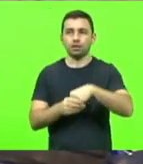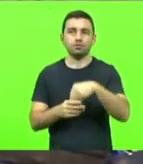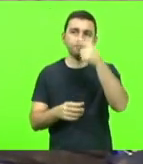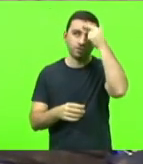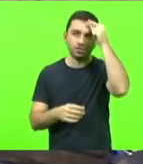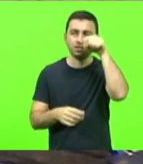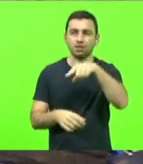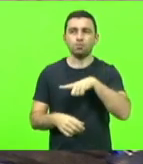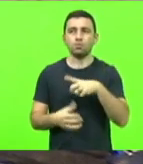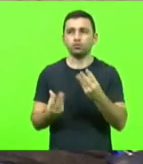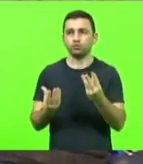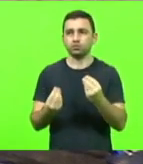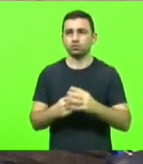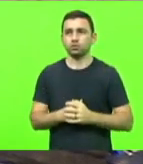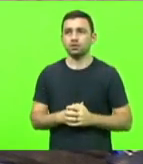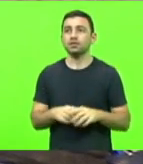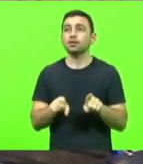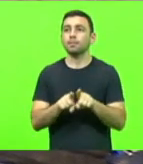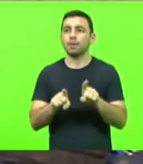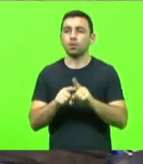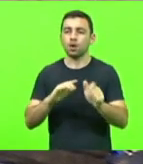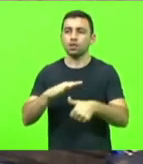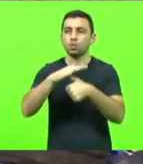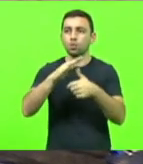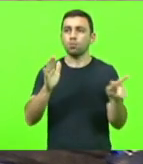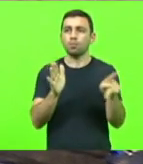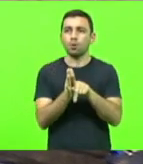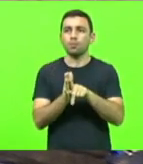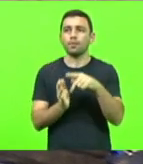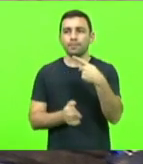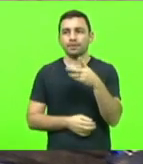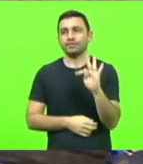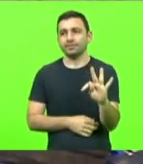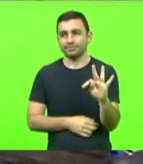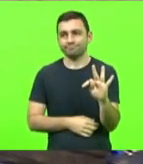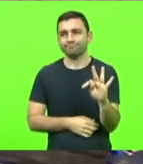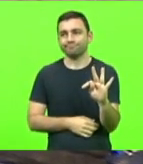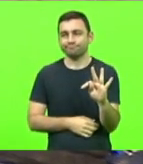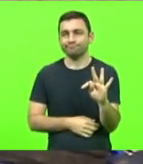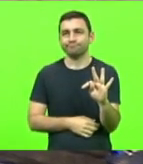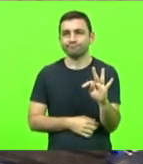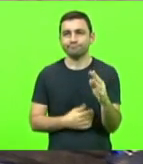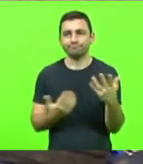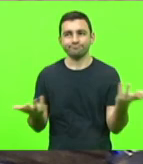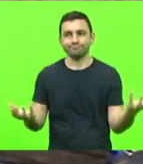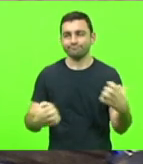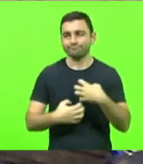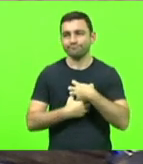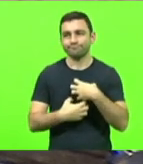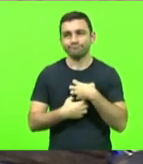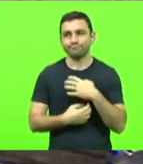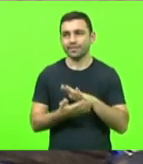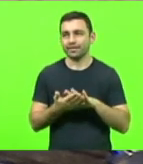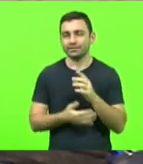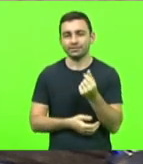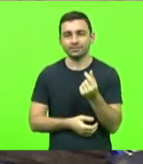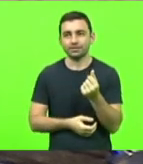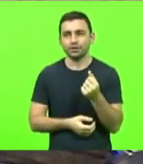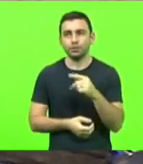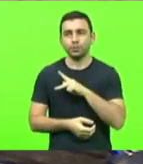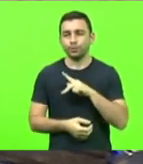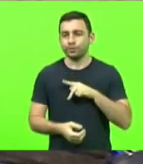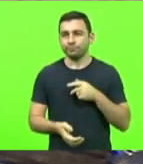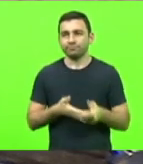um reitor filiado ao PT? Logicamente, sem sensibilidade alguma ao dinheiro público, ou melhor,